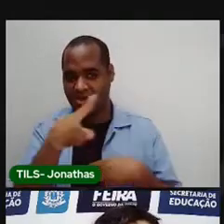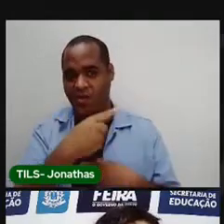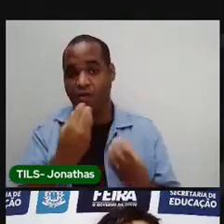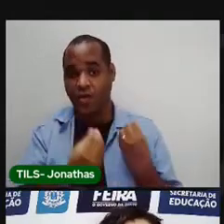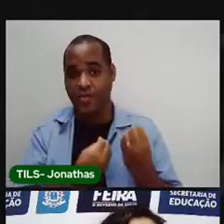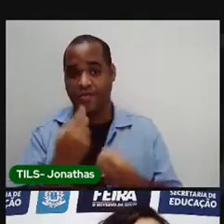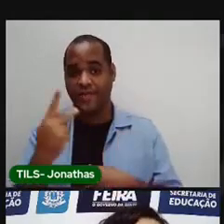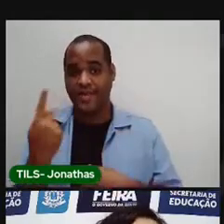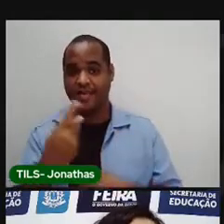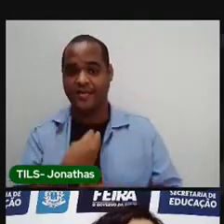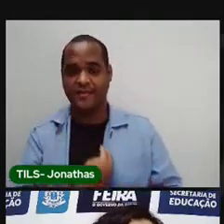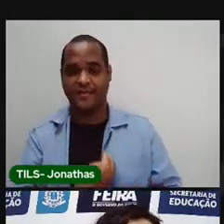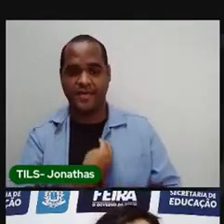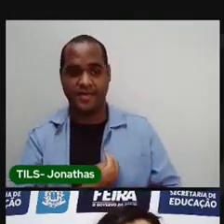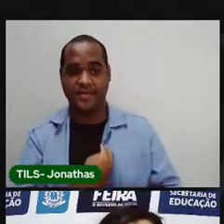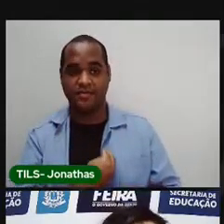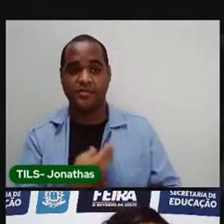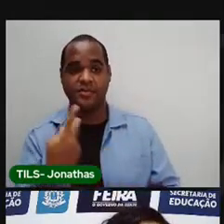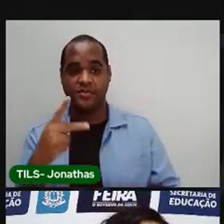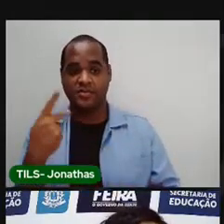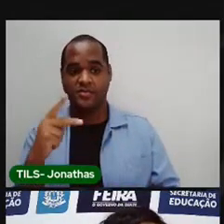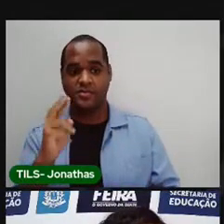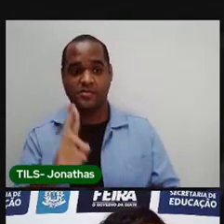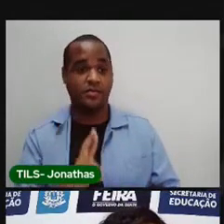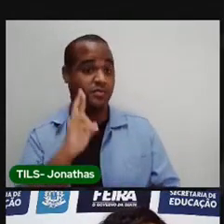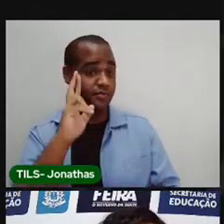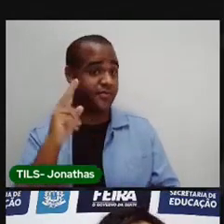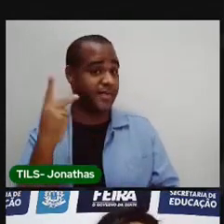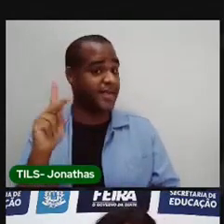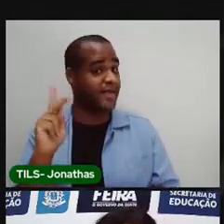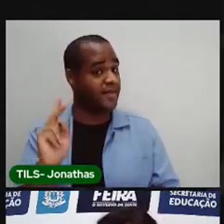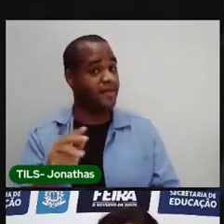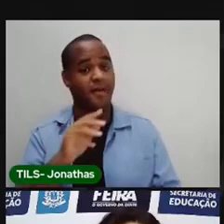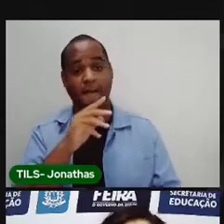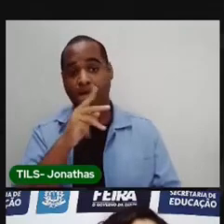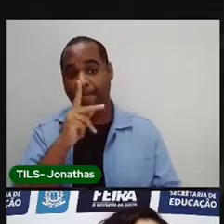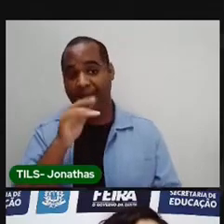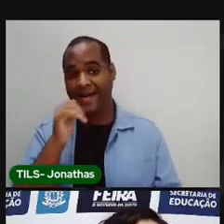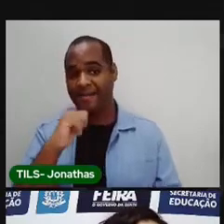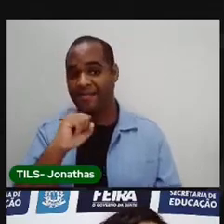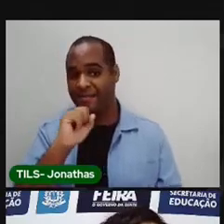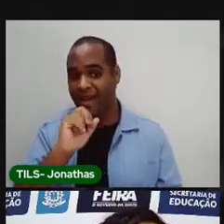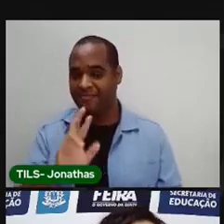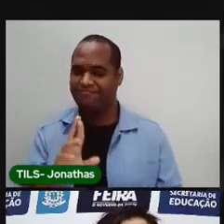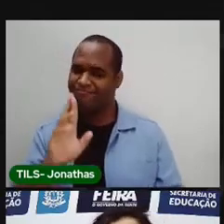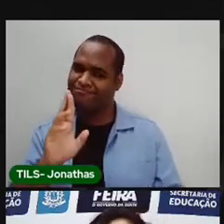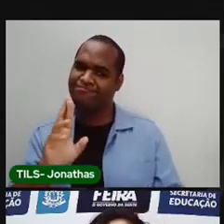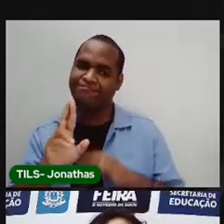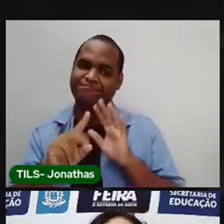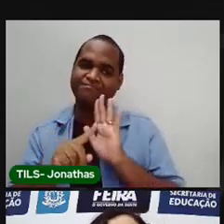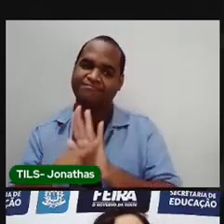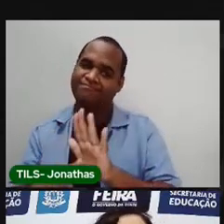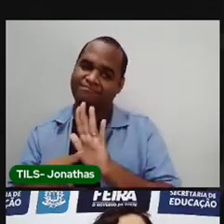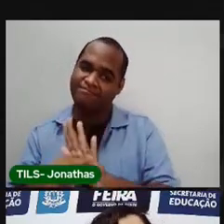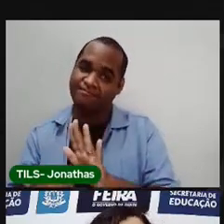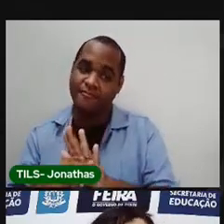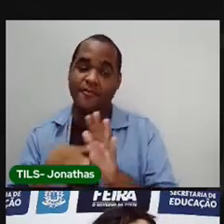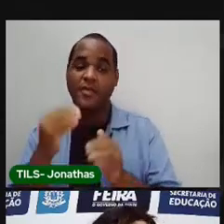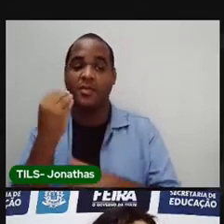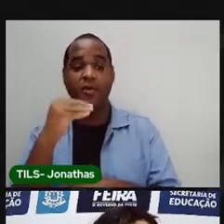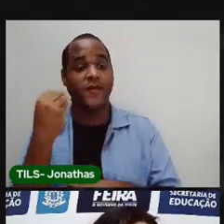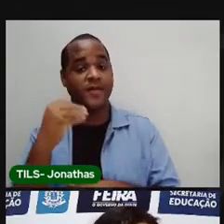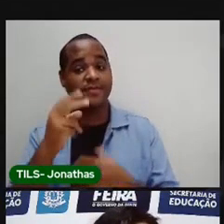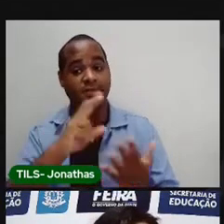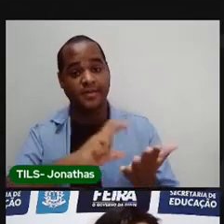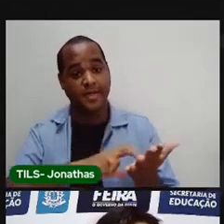rotina dela. Como foi que os responsáveis por Olívia e seus pais fizeram para ela aproveitar melhor